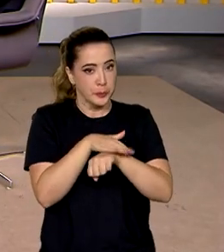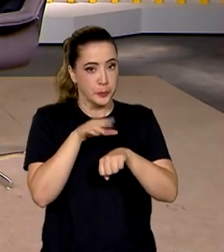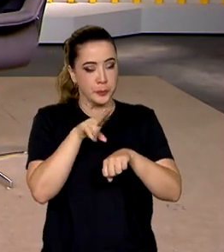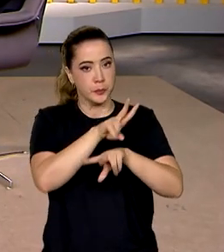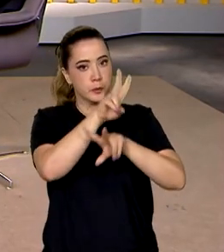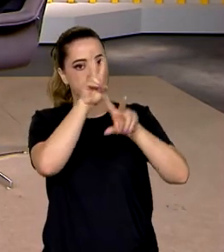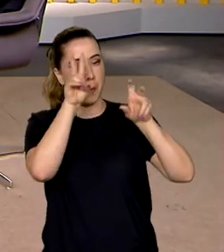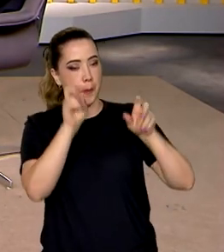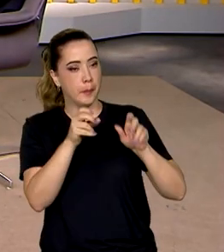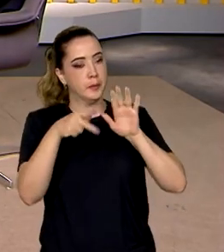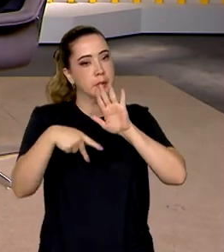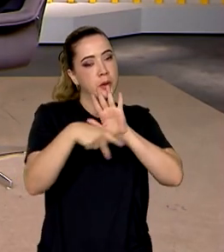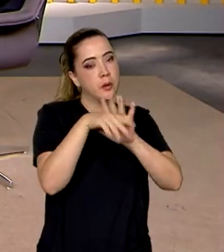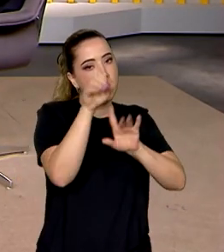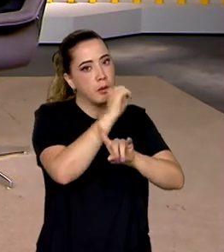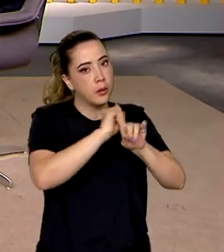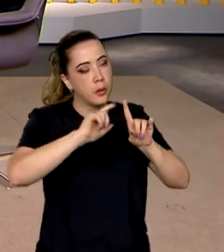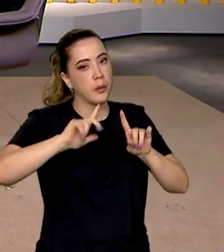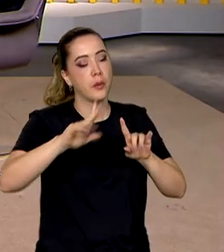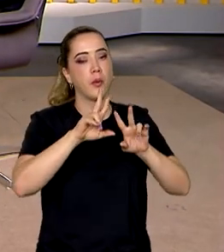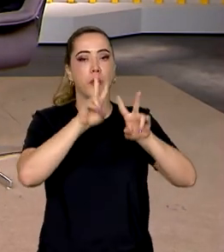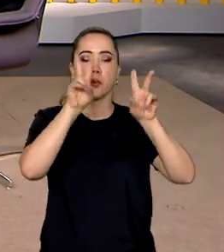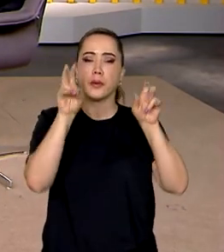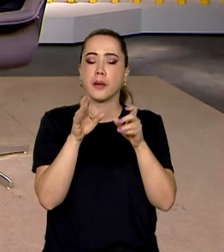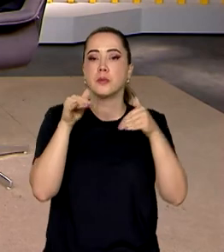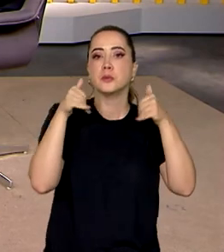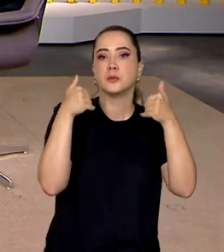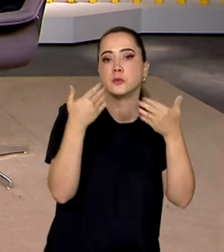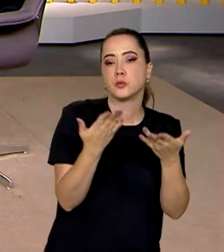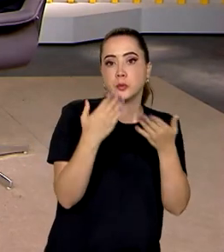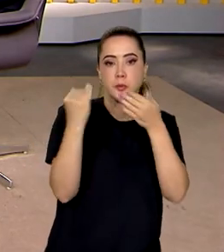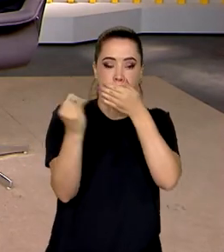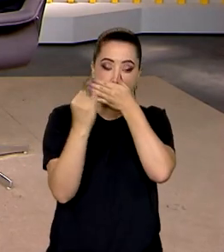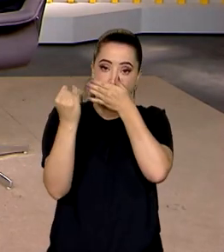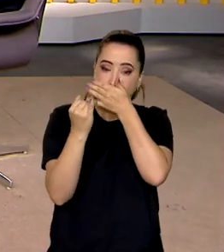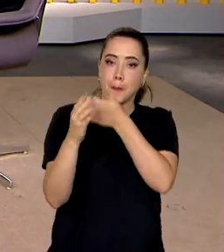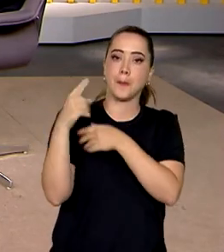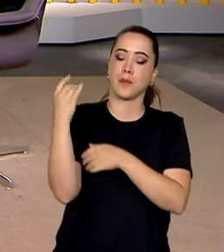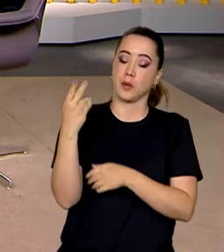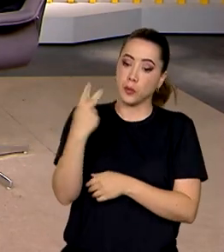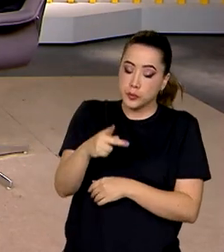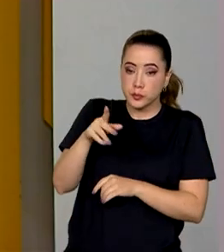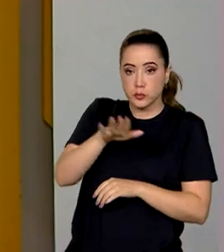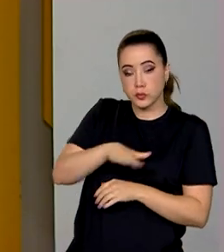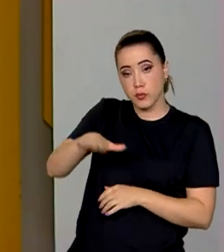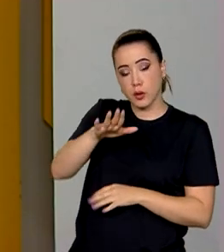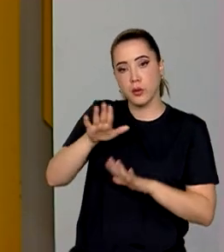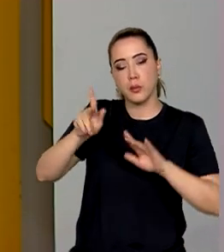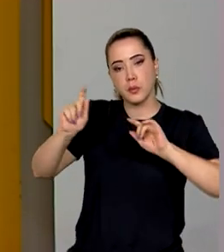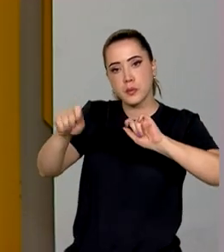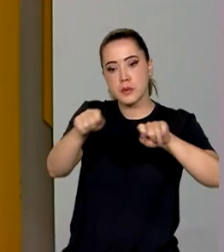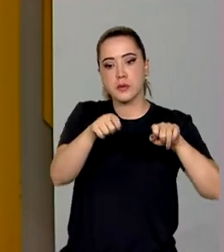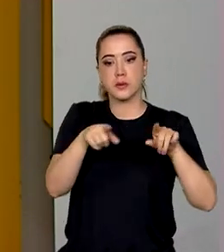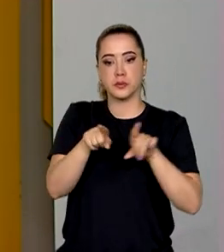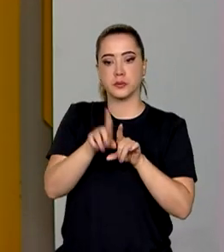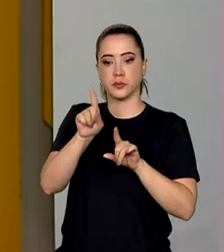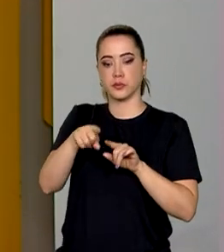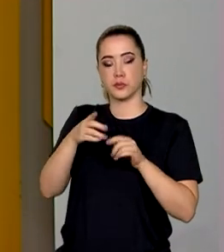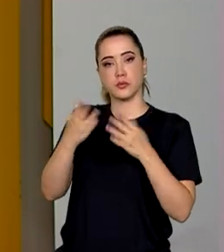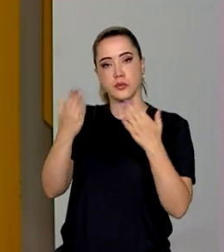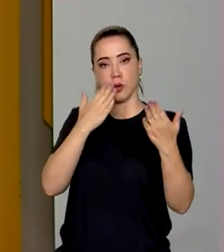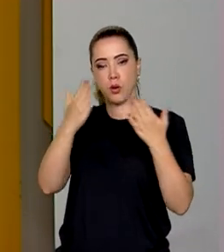organizações da sociedade civil, o que são, qual a importância delas e, se possível, uma